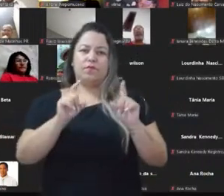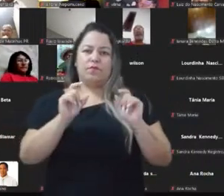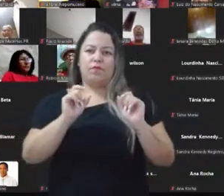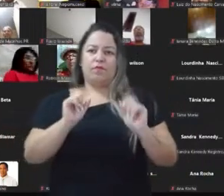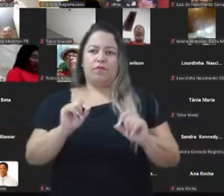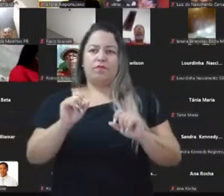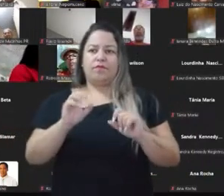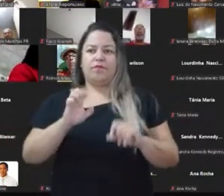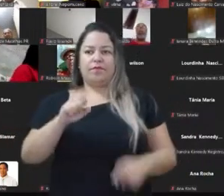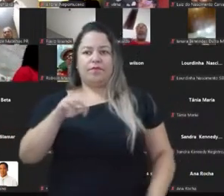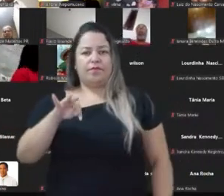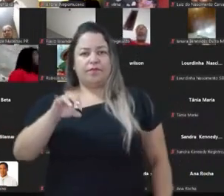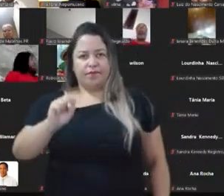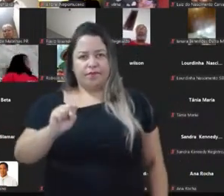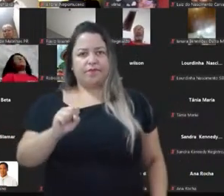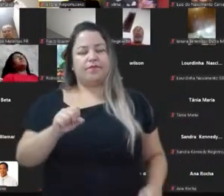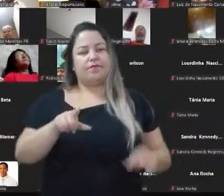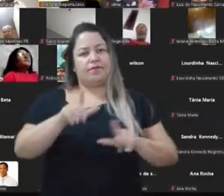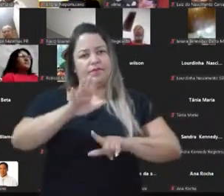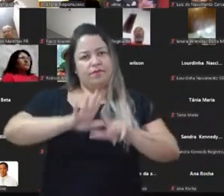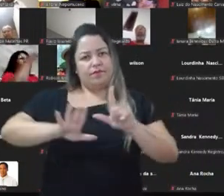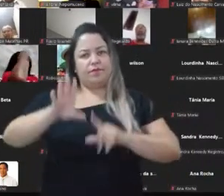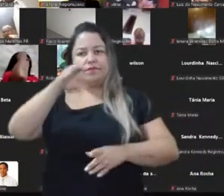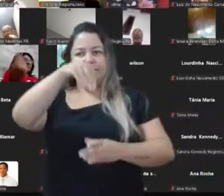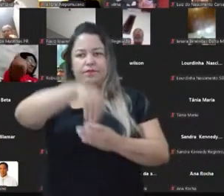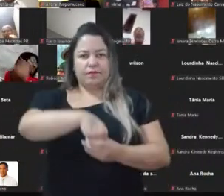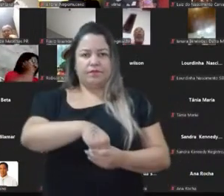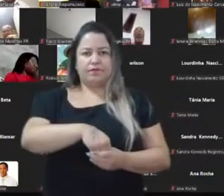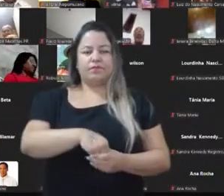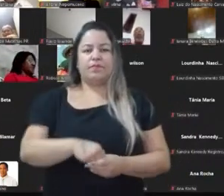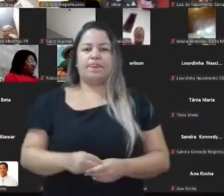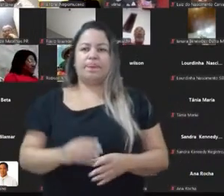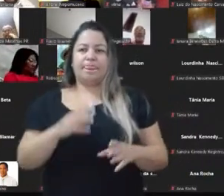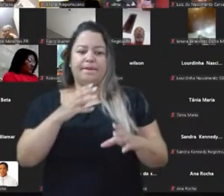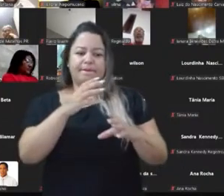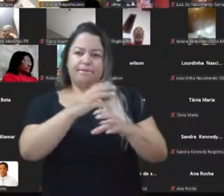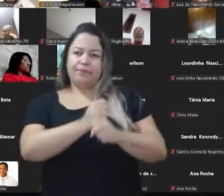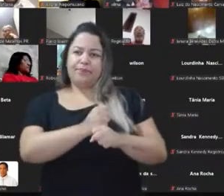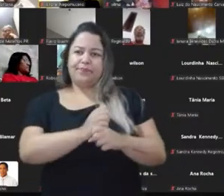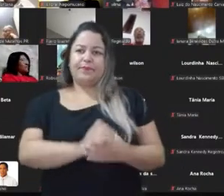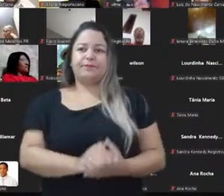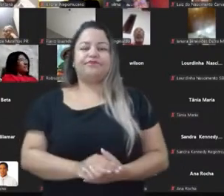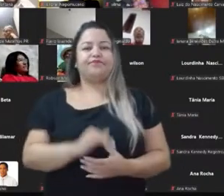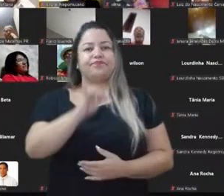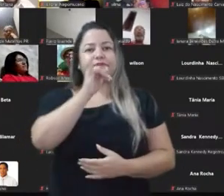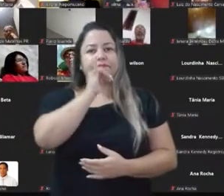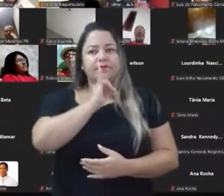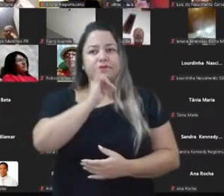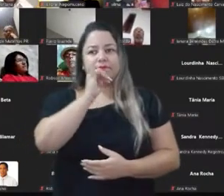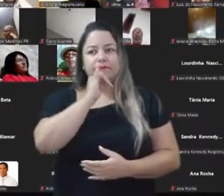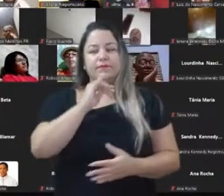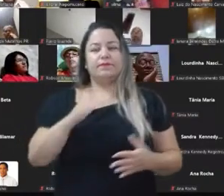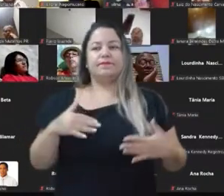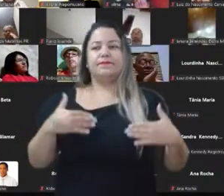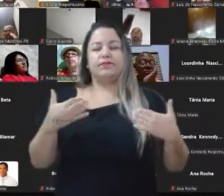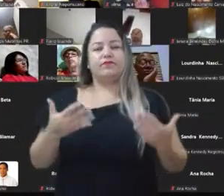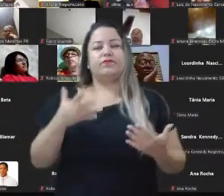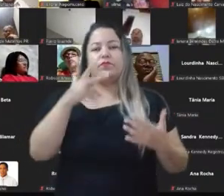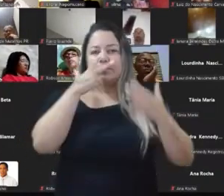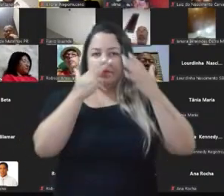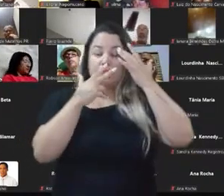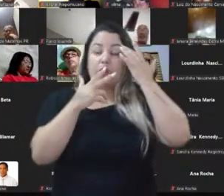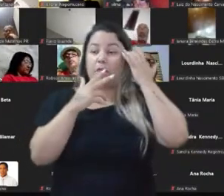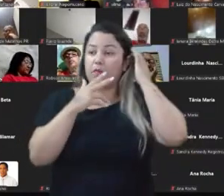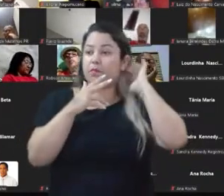estatais que estão indo para essas plataformas, o montante, qual seria esse montante, por exemplo. Então, acho que a gente precisa